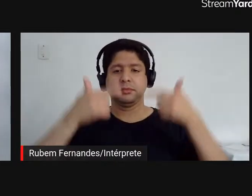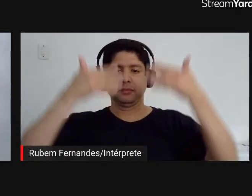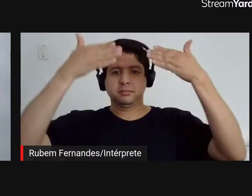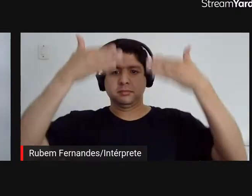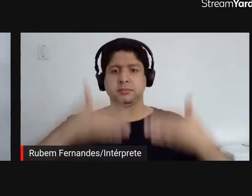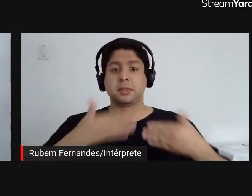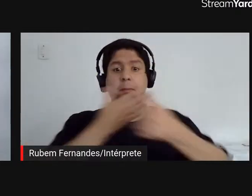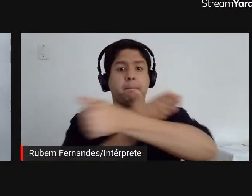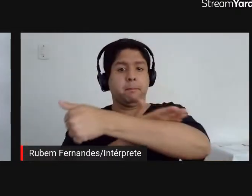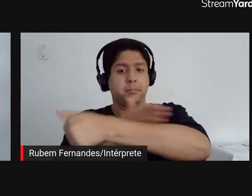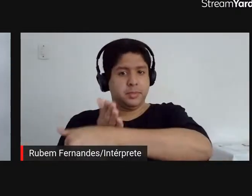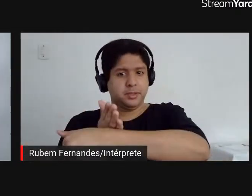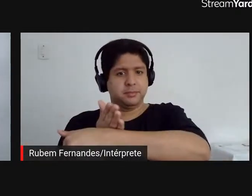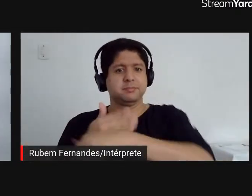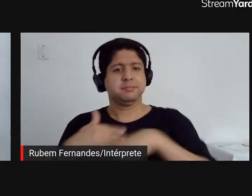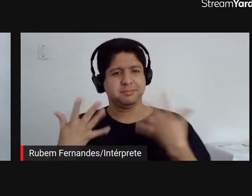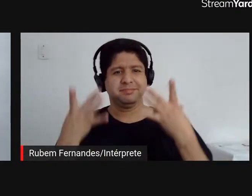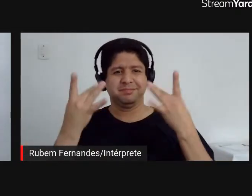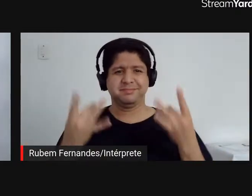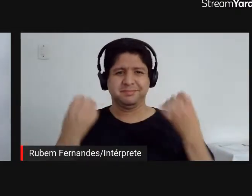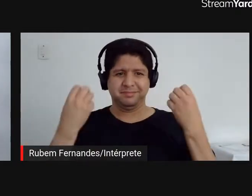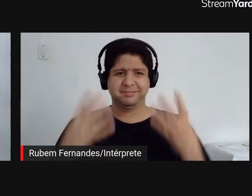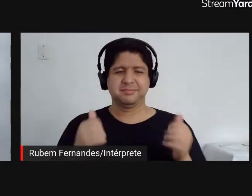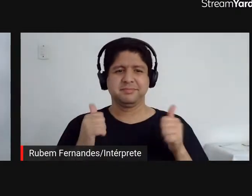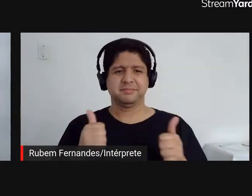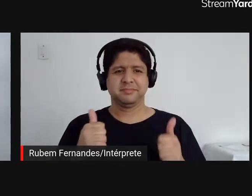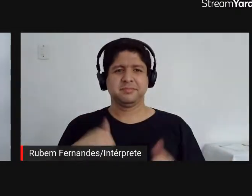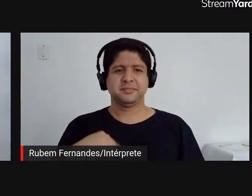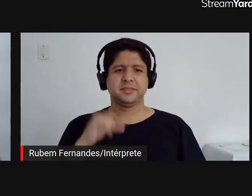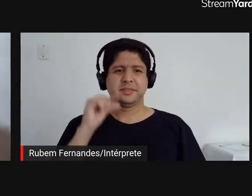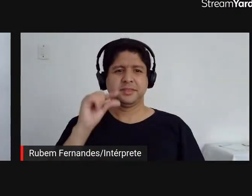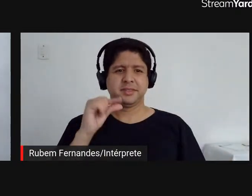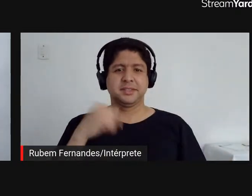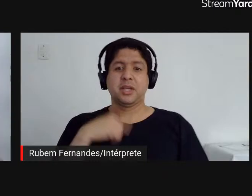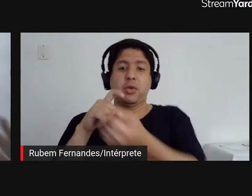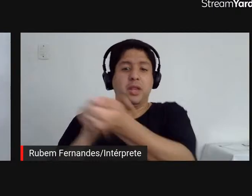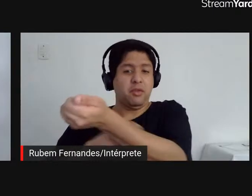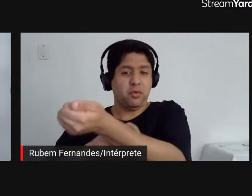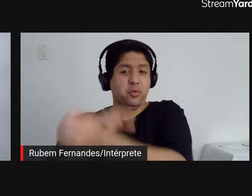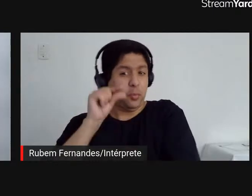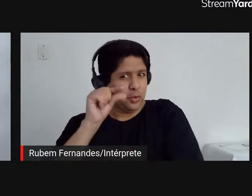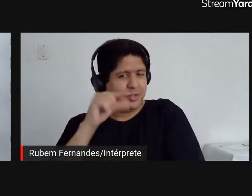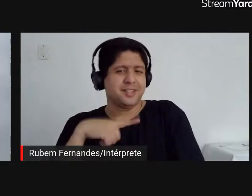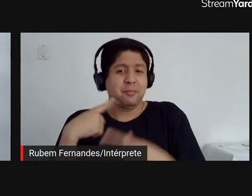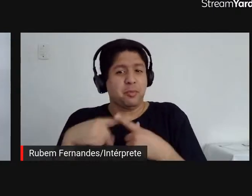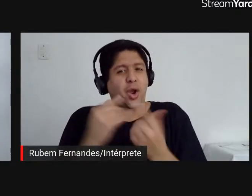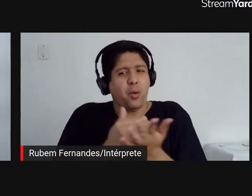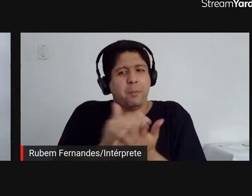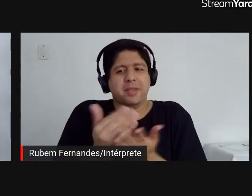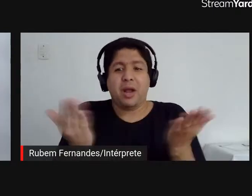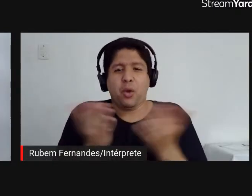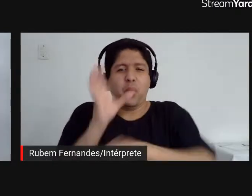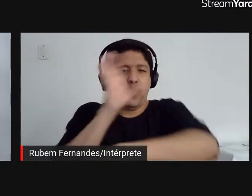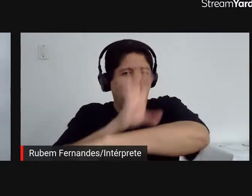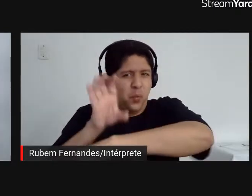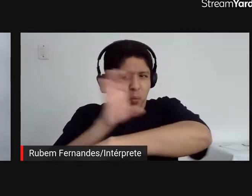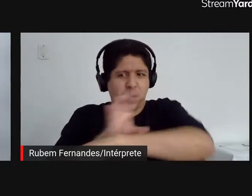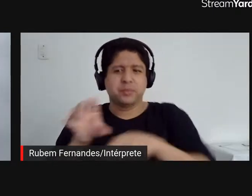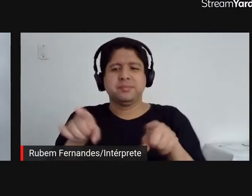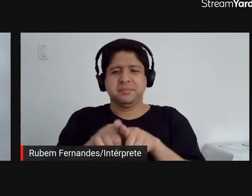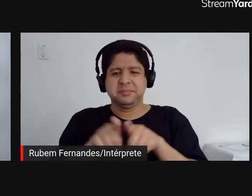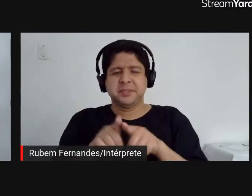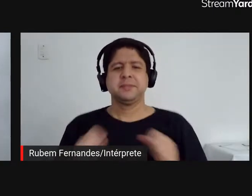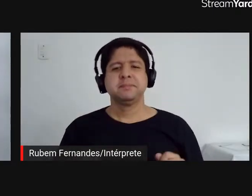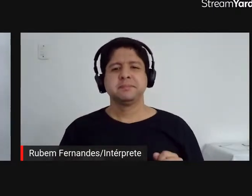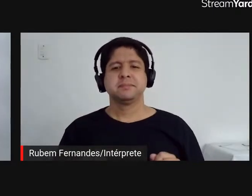Então é isso. Eu estou levemente nervosa porque já a gente está começando o nosso curso e tudo mais. E,